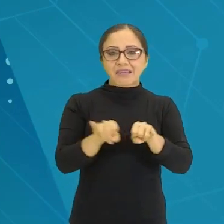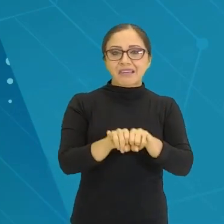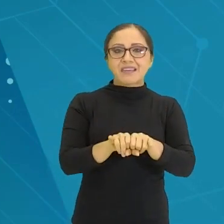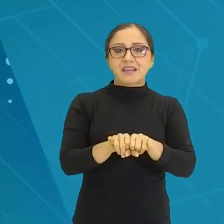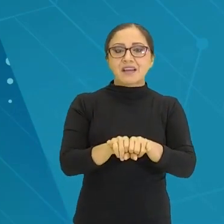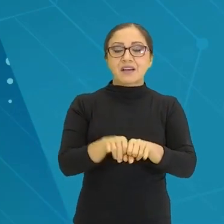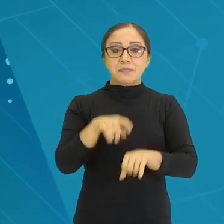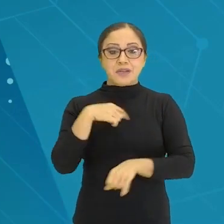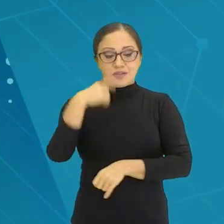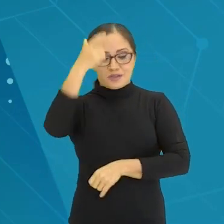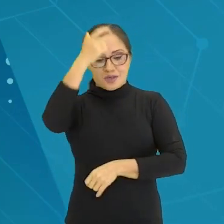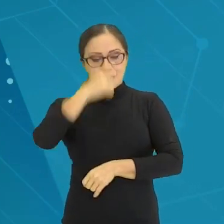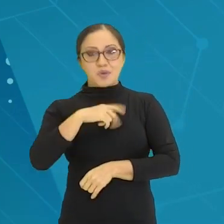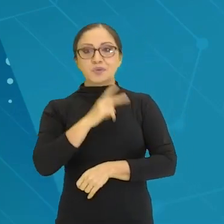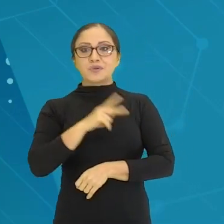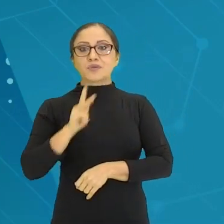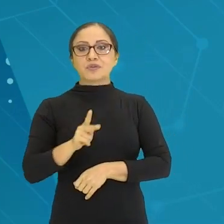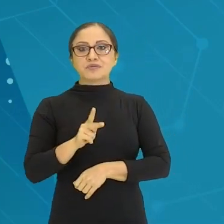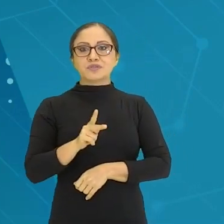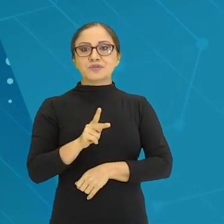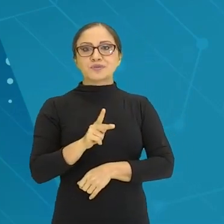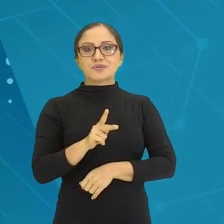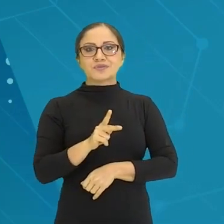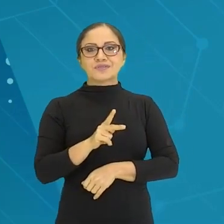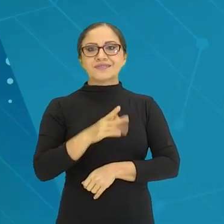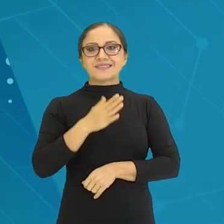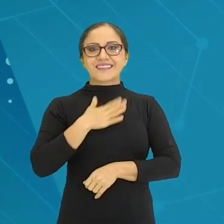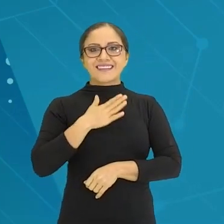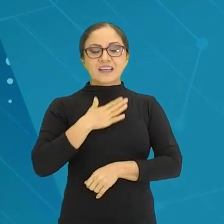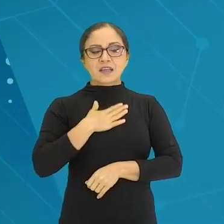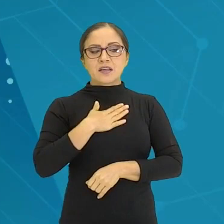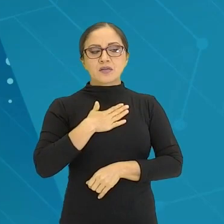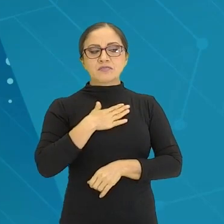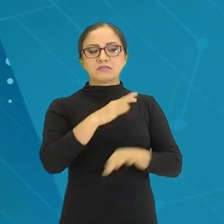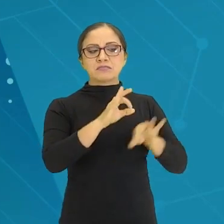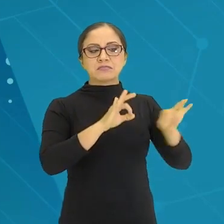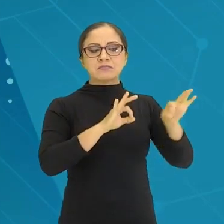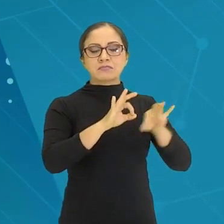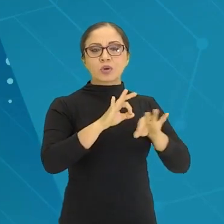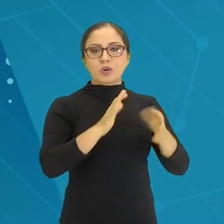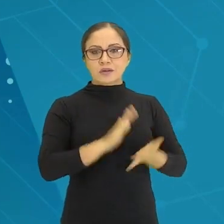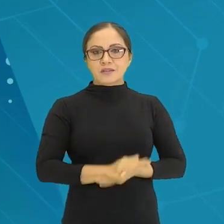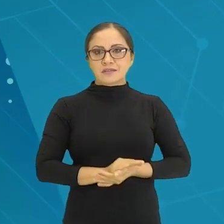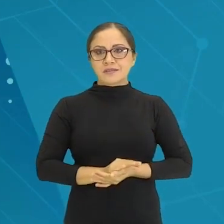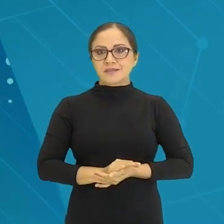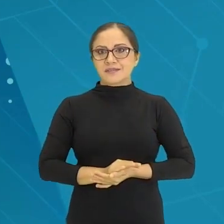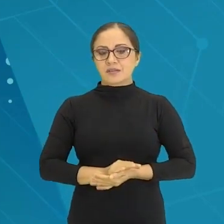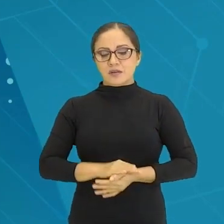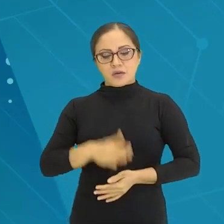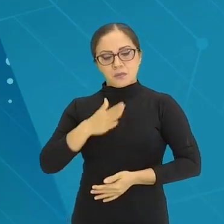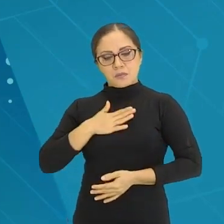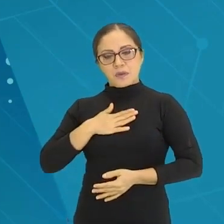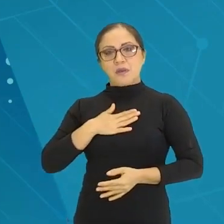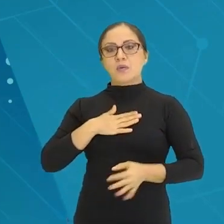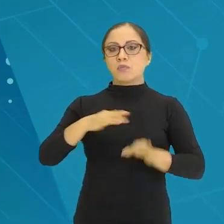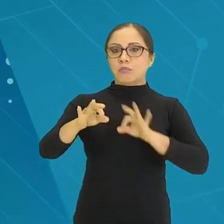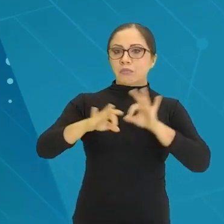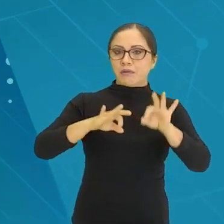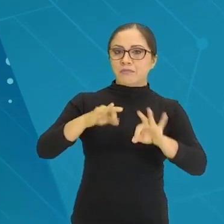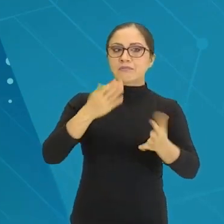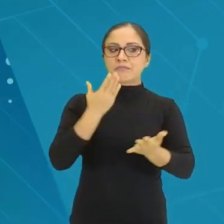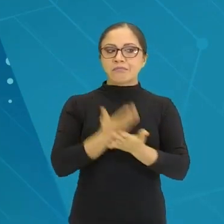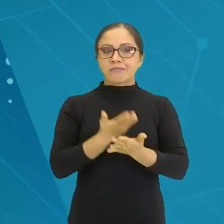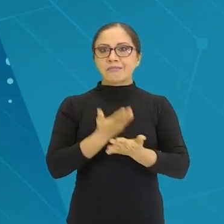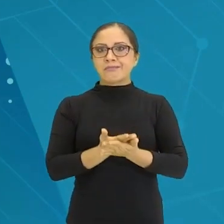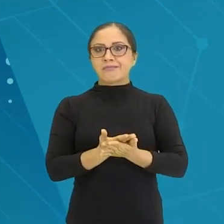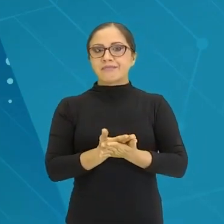Aí cabe a mim. Eu sou o maestro nessa hora. Então, o meu plano de aula precisa estar arrumado e eu preciso levar em consideração